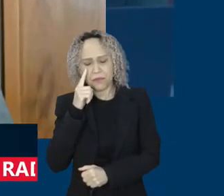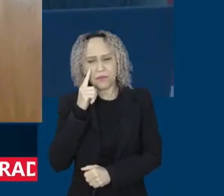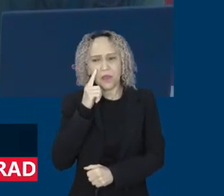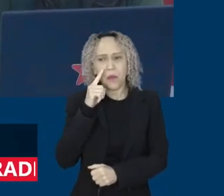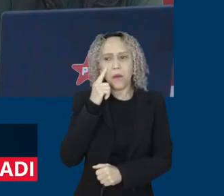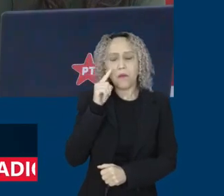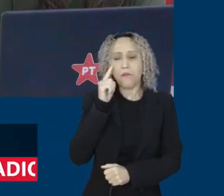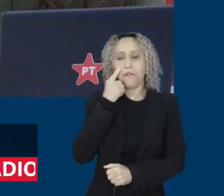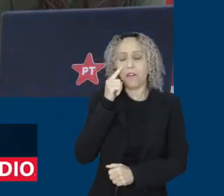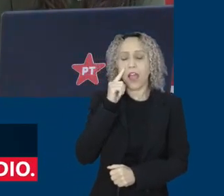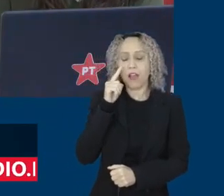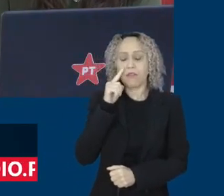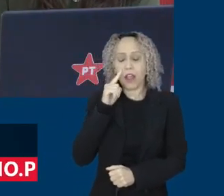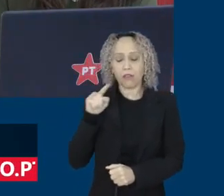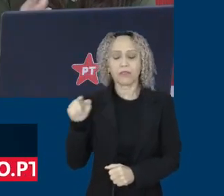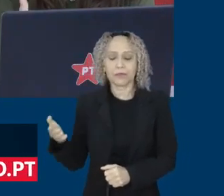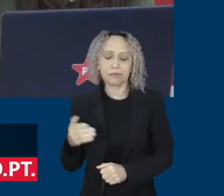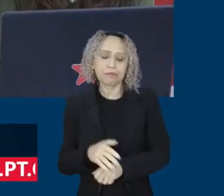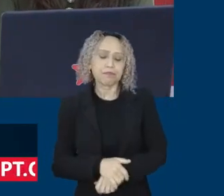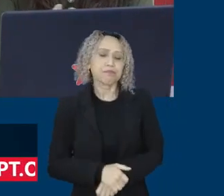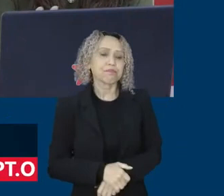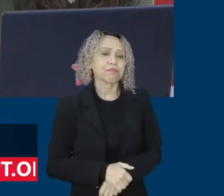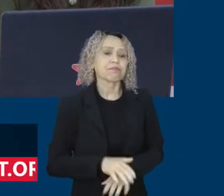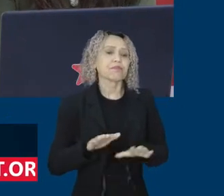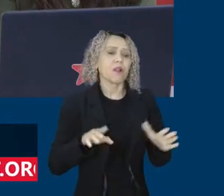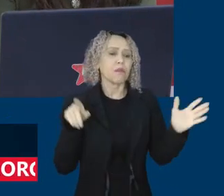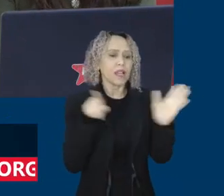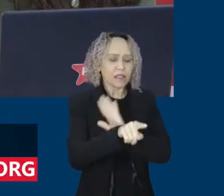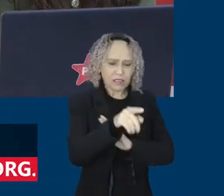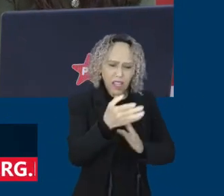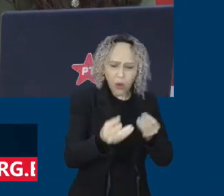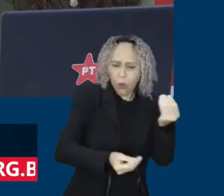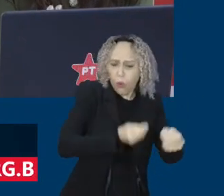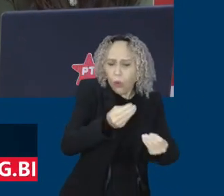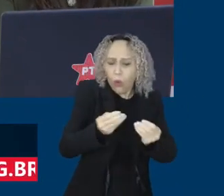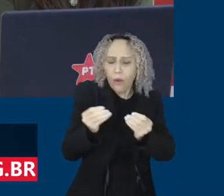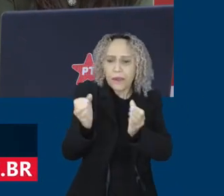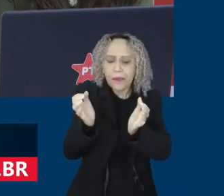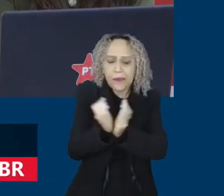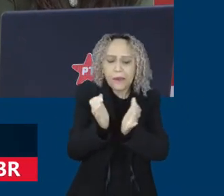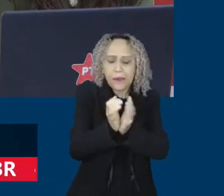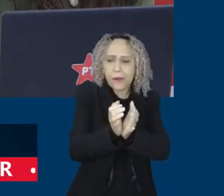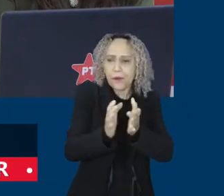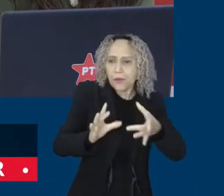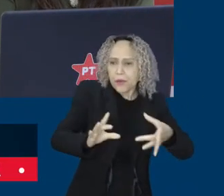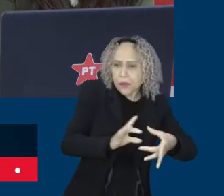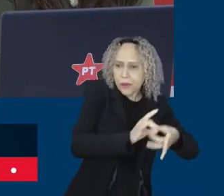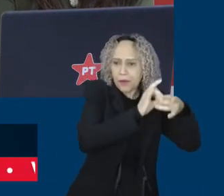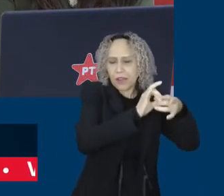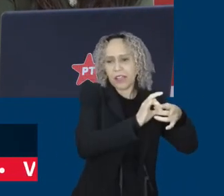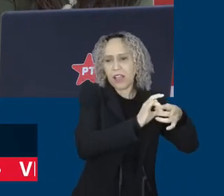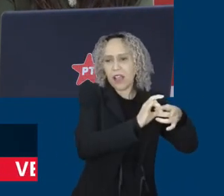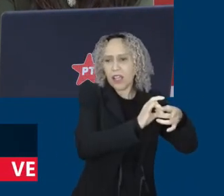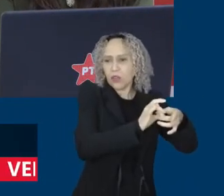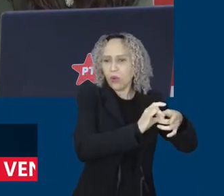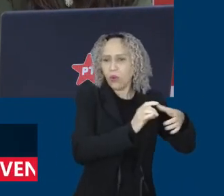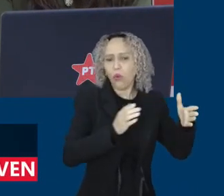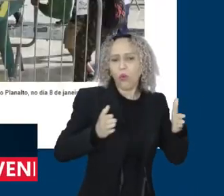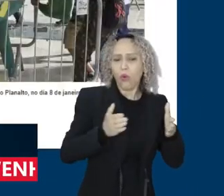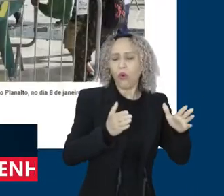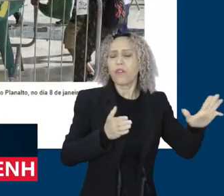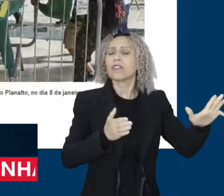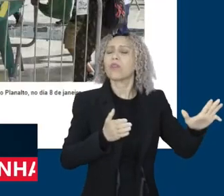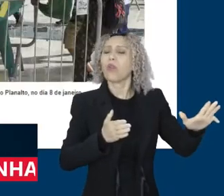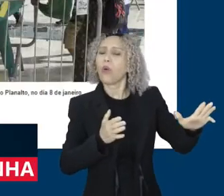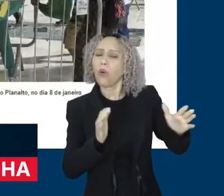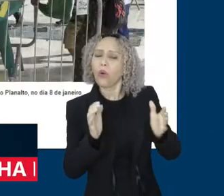Estado, como é que a base aliada e as bancadas do PT devem estar representadas na CPMI? Alguma chance